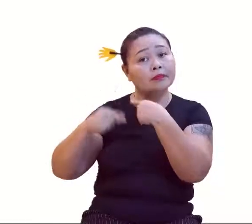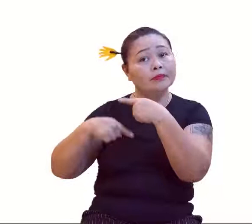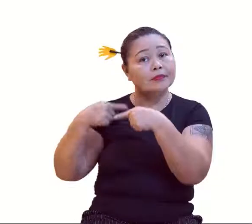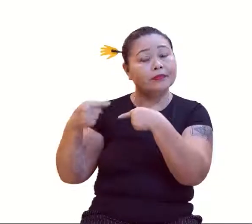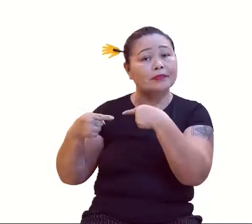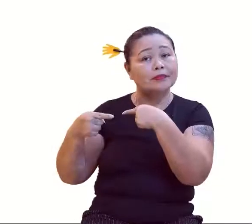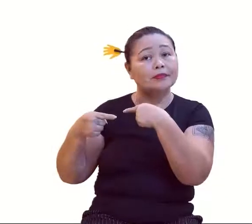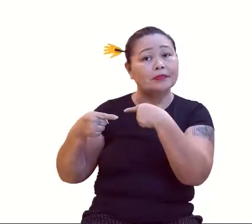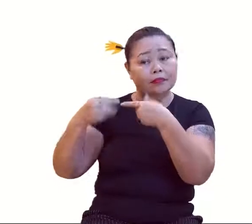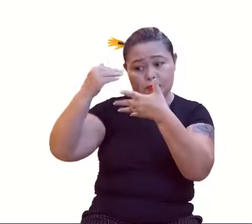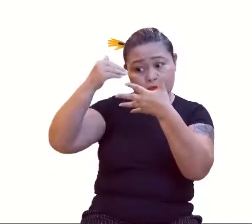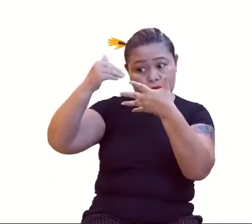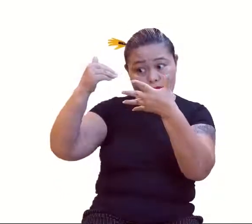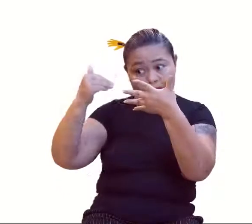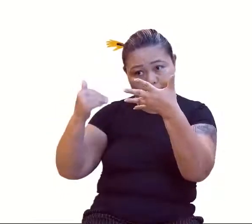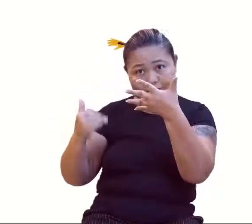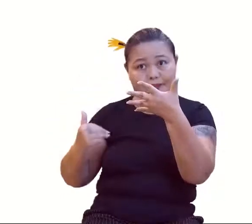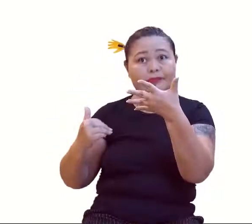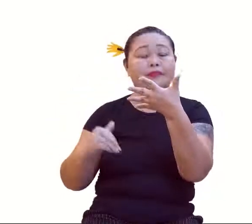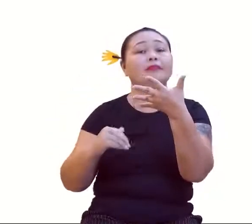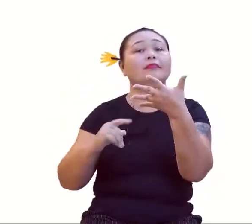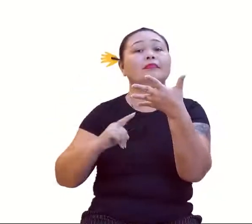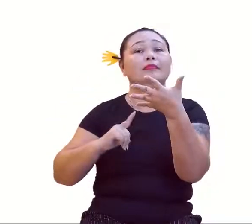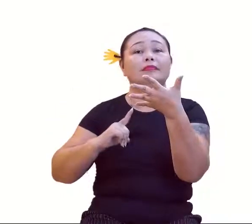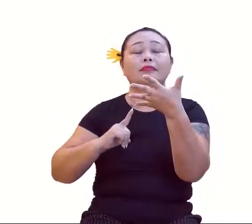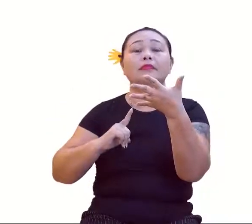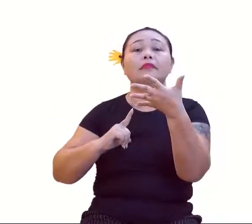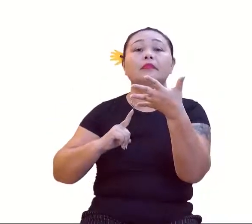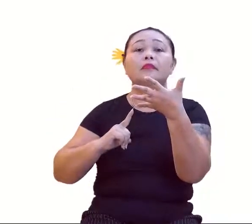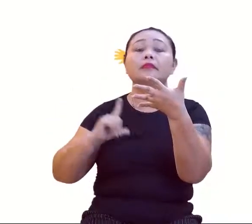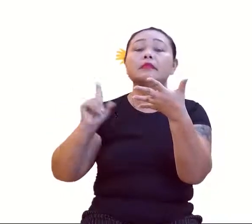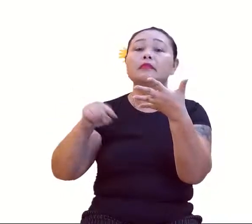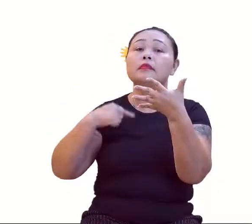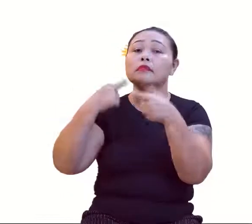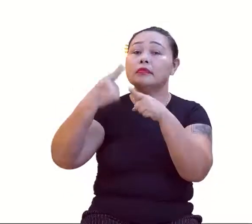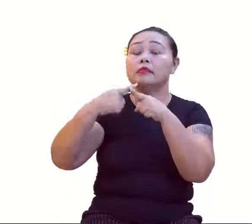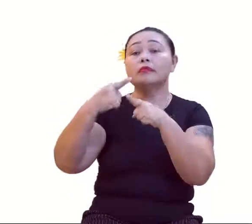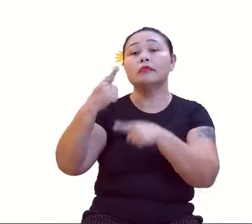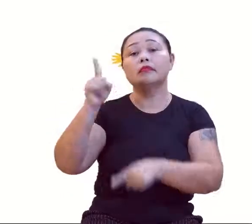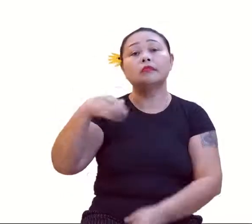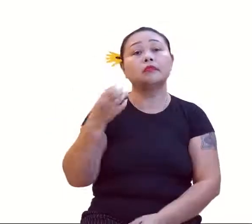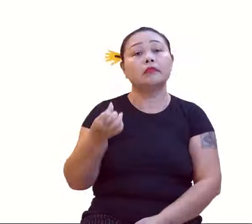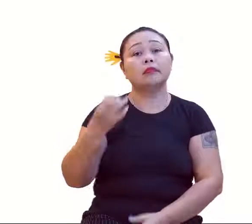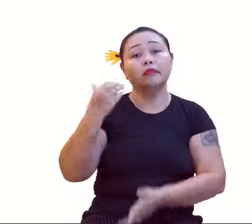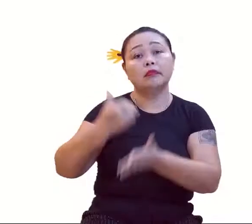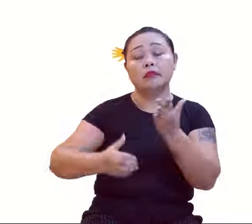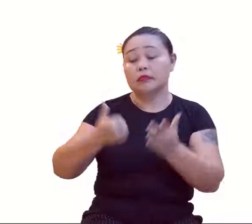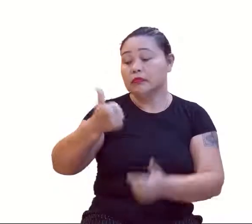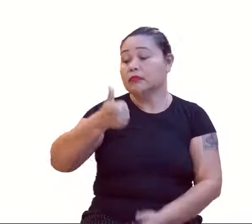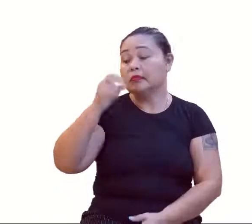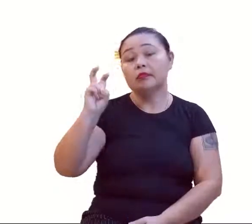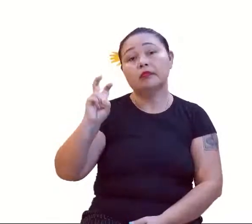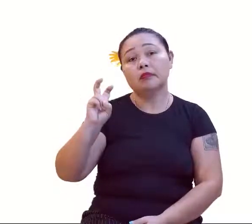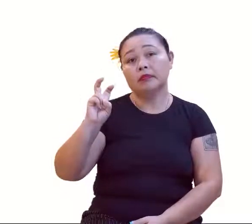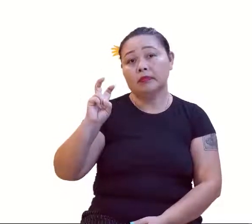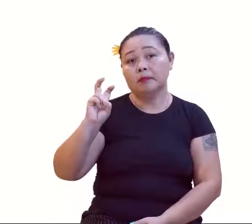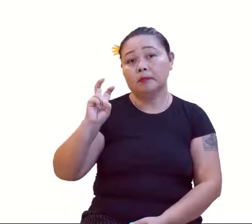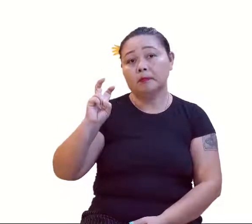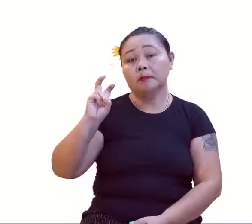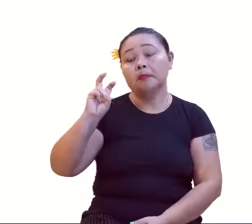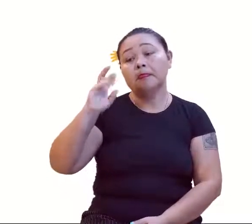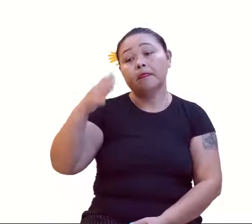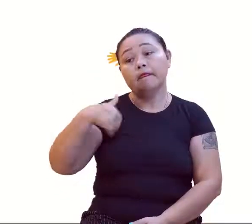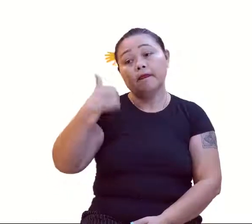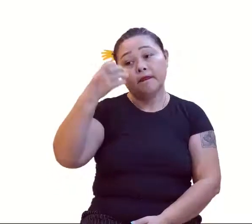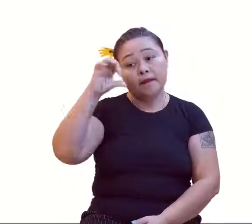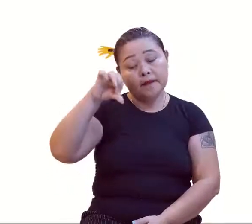quase um atacado, quase uma indústria. 2 vezes 3? 6. 6, tira 1. 5. Beleza. 3